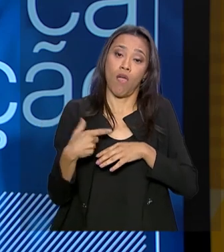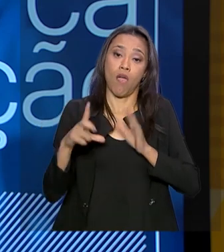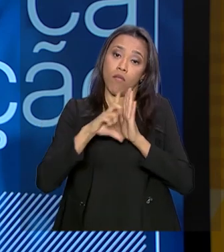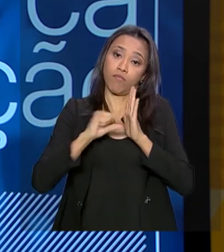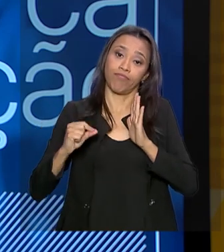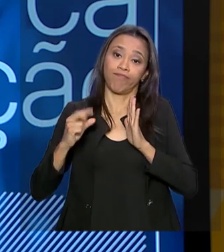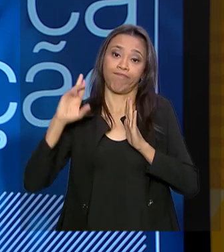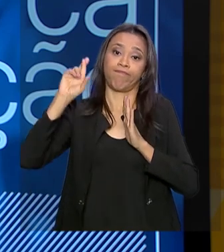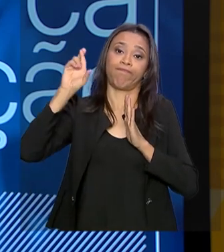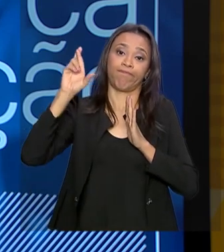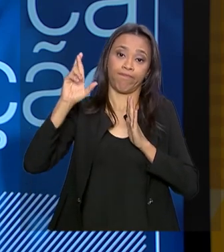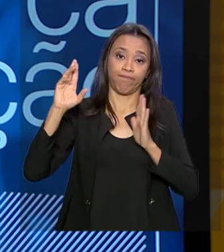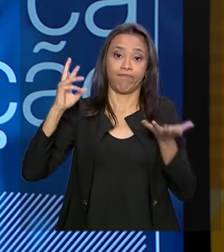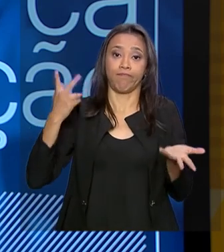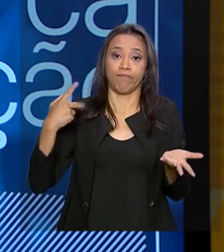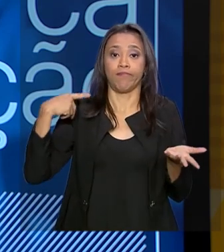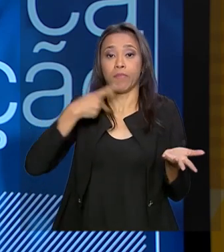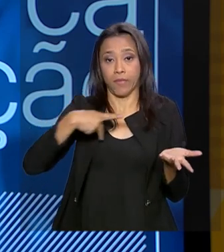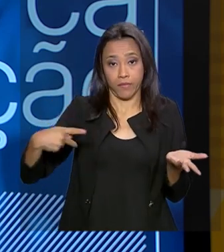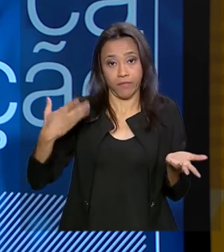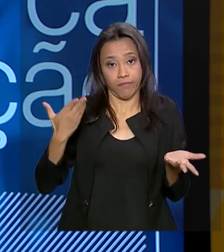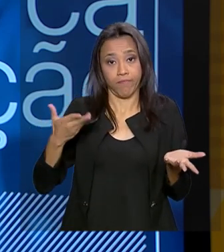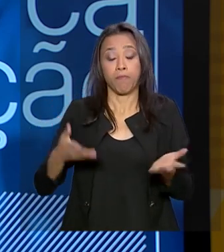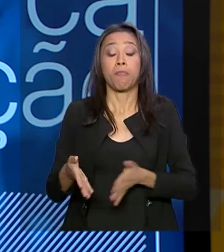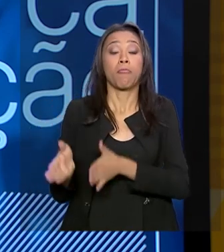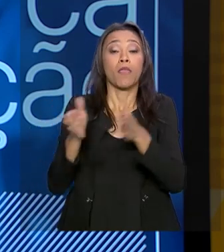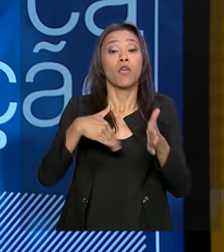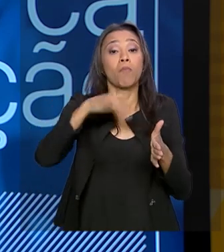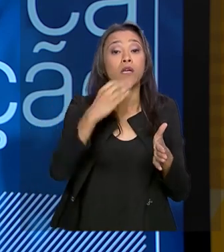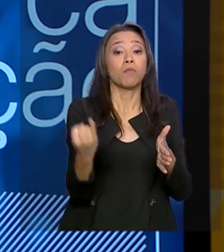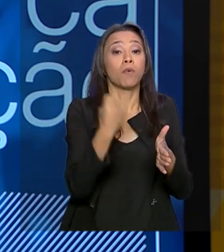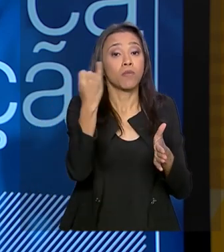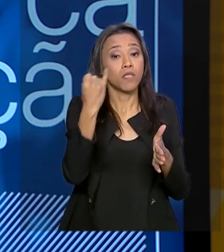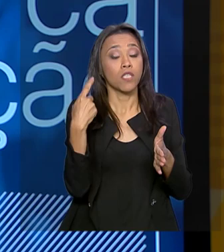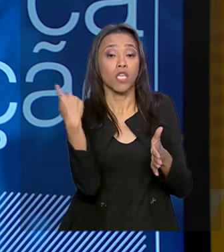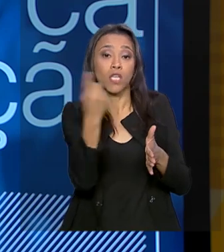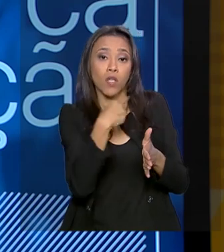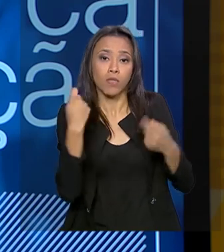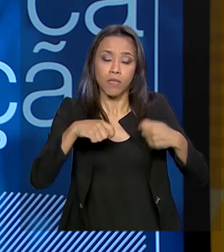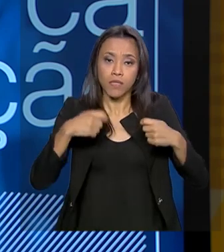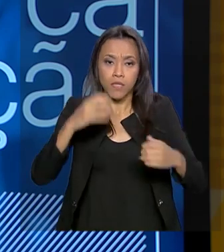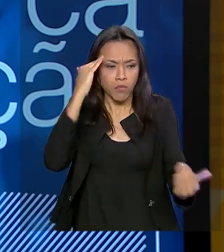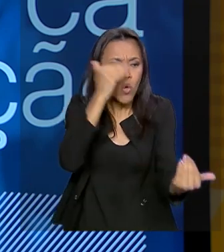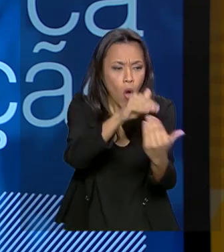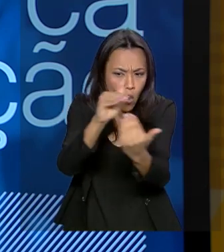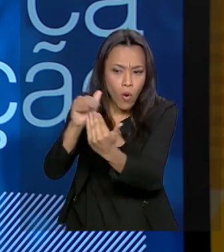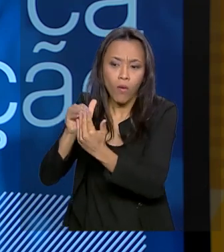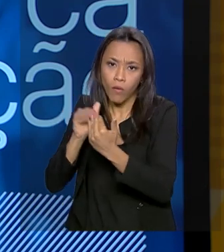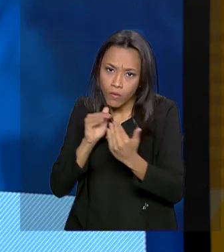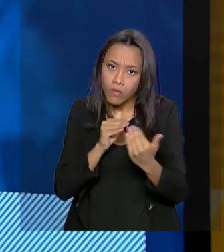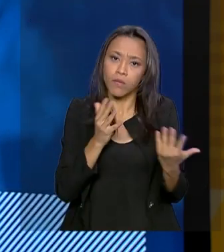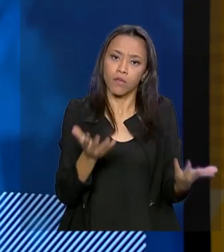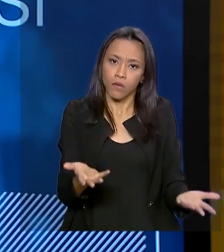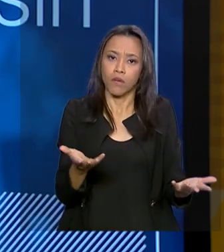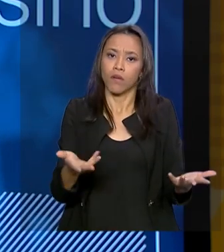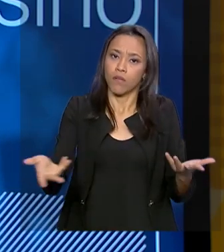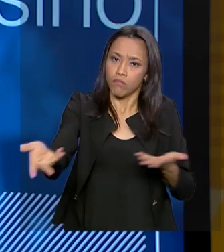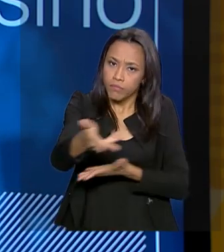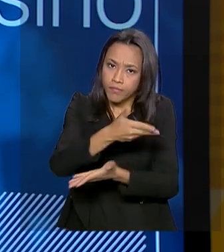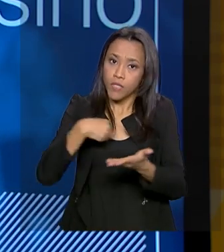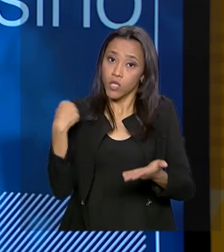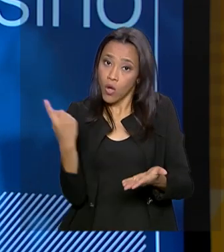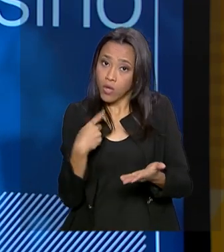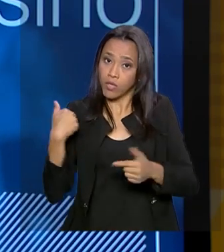sempre vai mostrar os dois lados. O mais importante é que a gente tenha que criar consensos incrementais. Cada vez mais a gente está